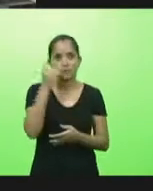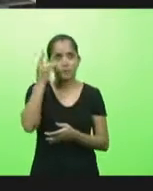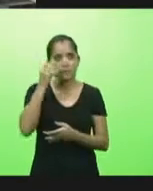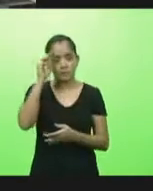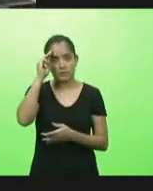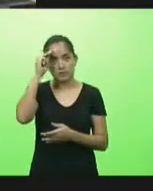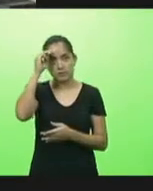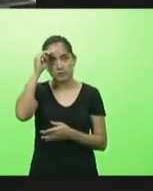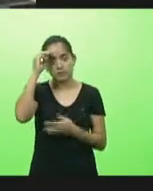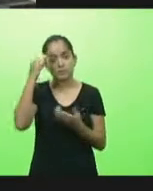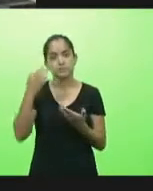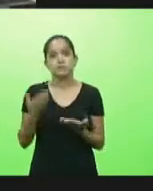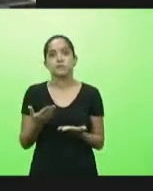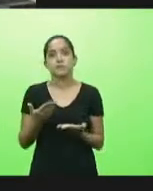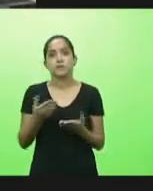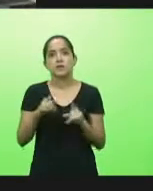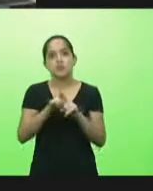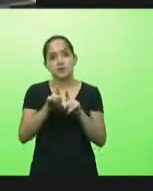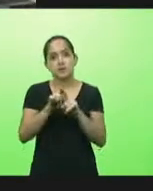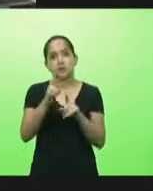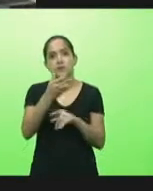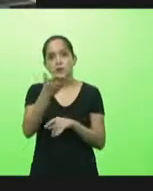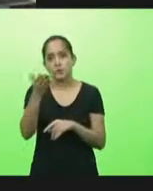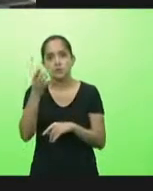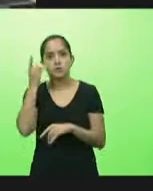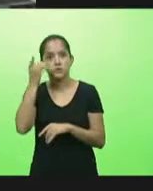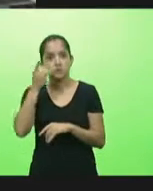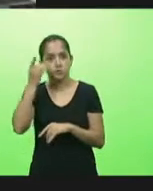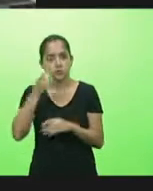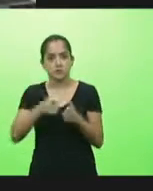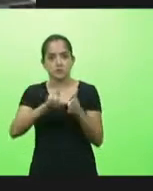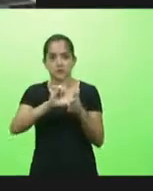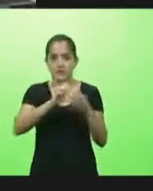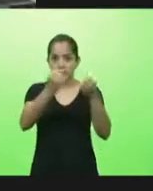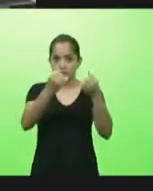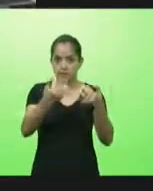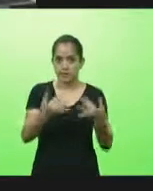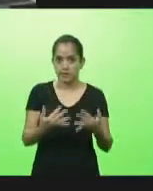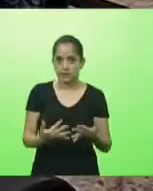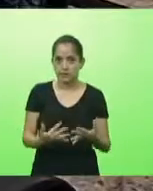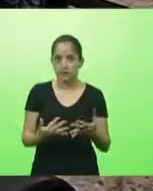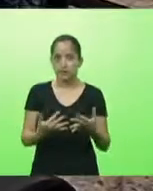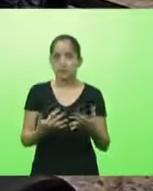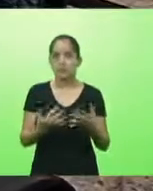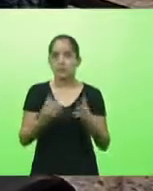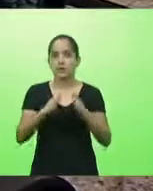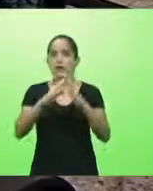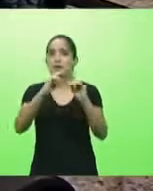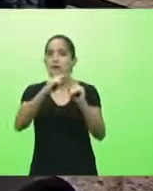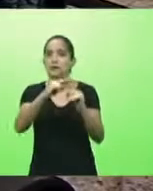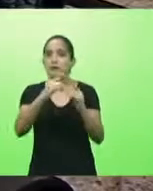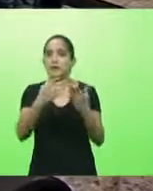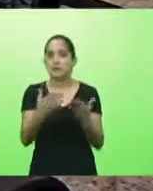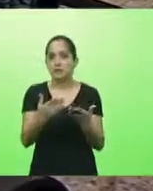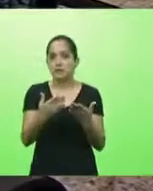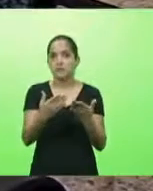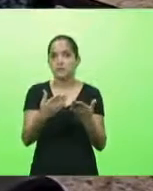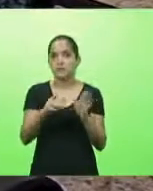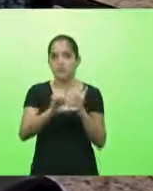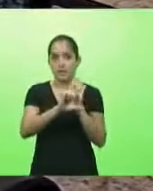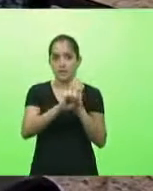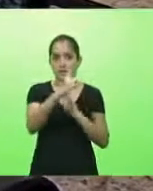e também com os deputados que me precederam aqui e a igreja pela lei 17